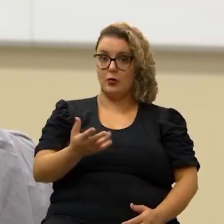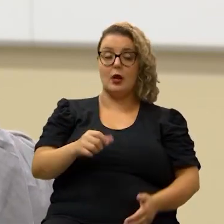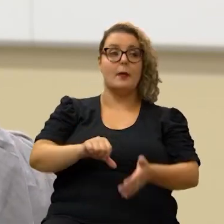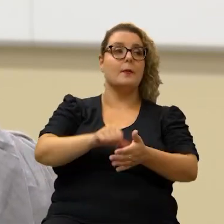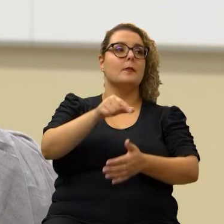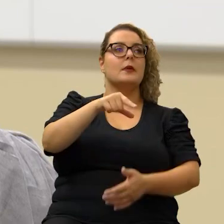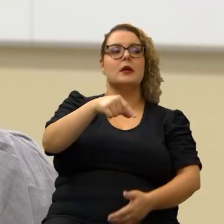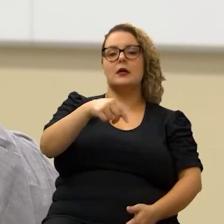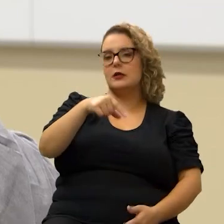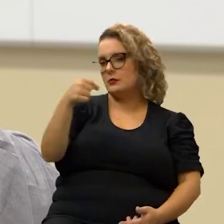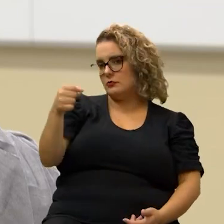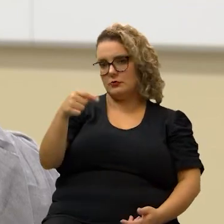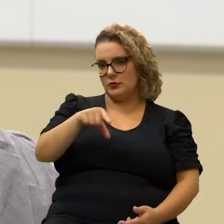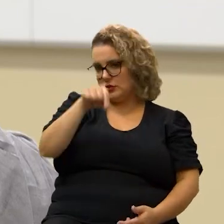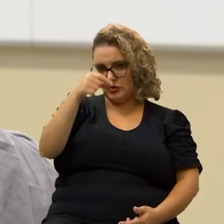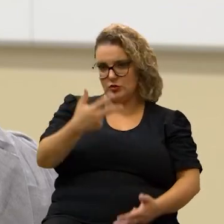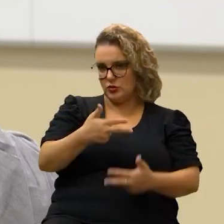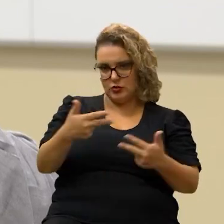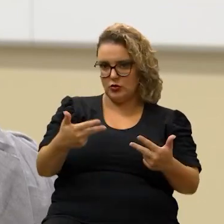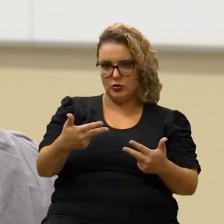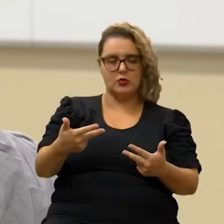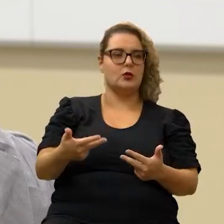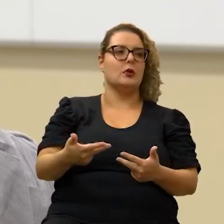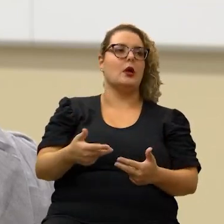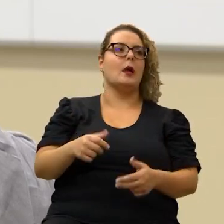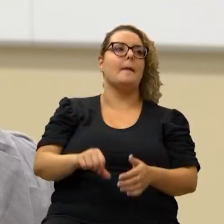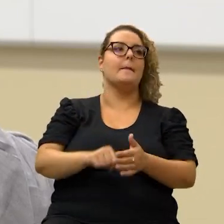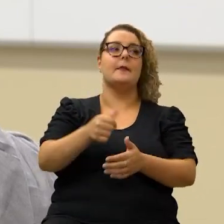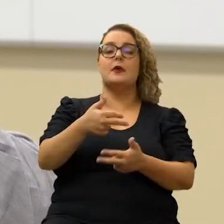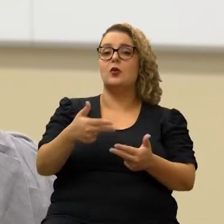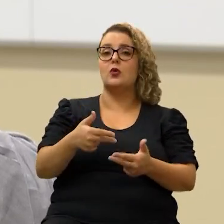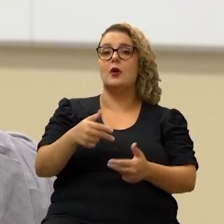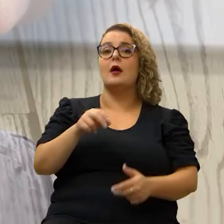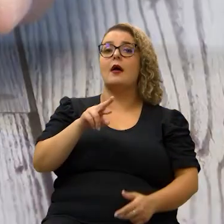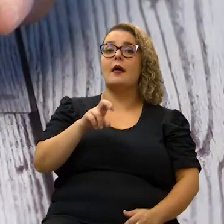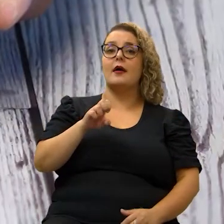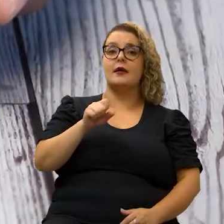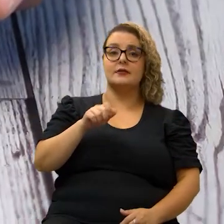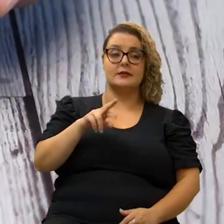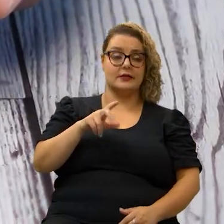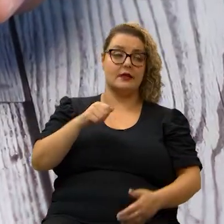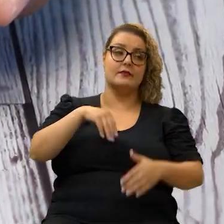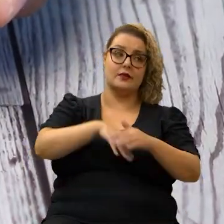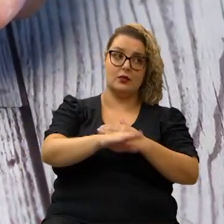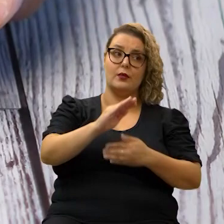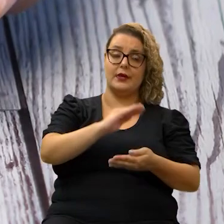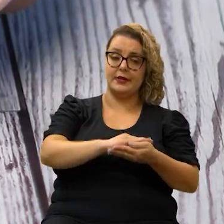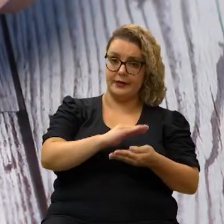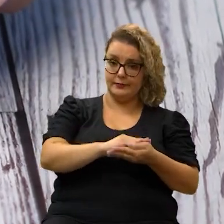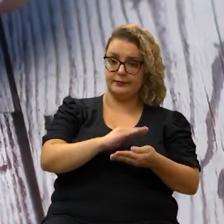primeira opção é sempre pensar nessa possibilidade de você fazer a reserva porque